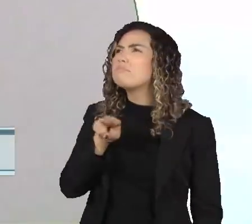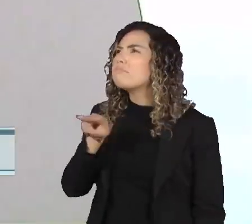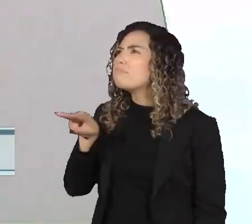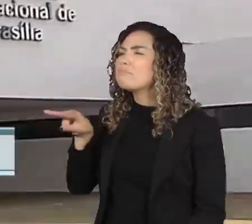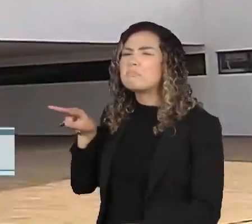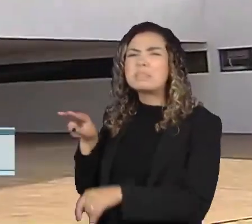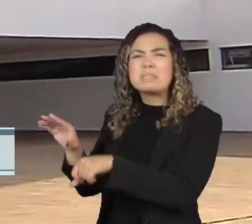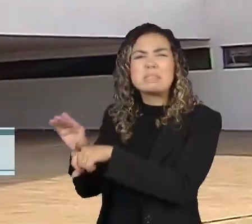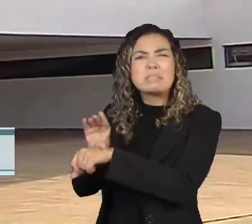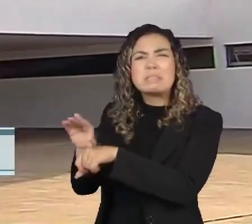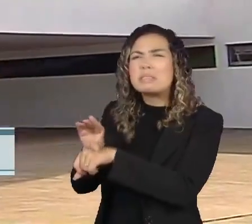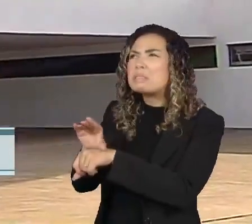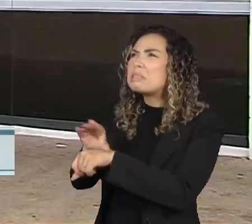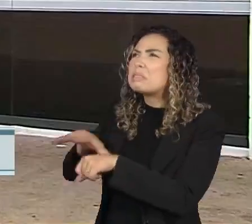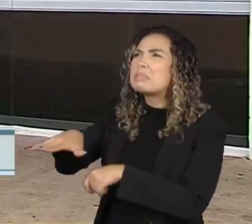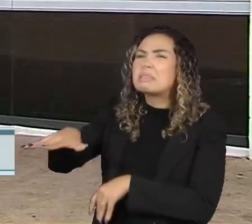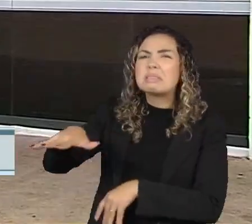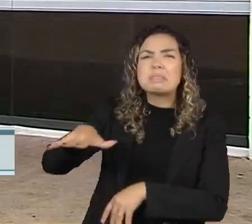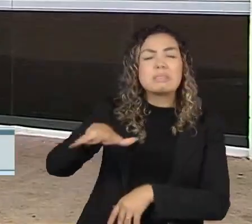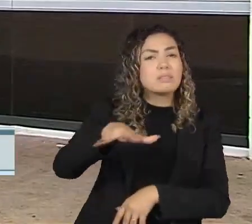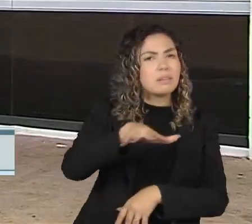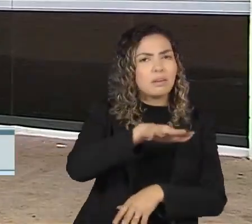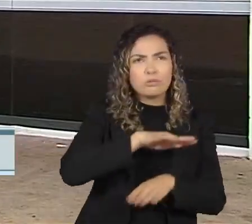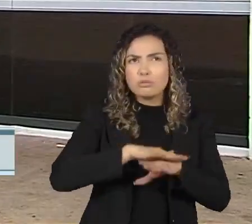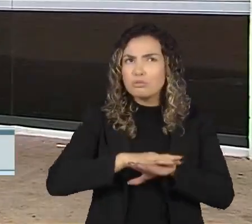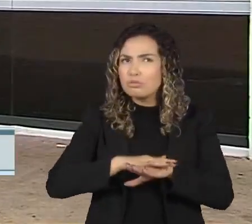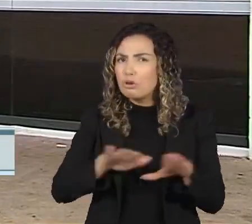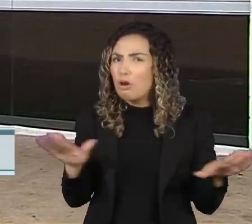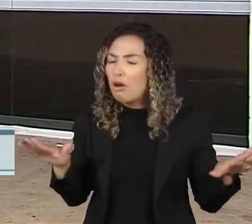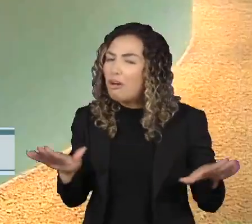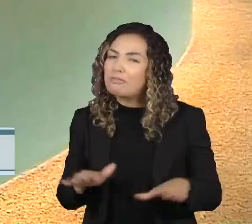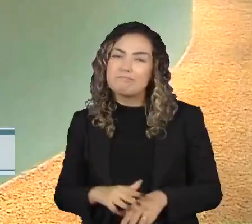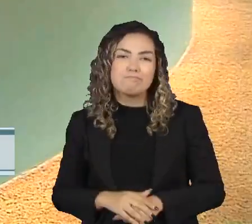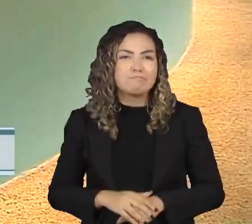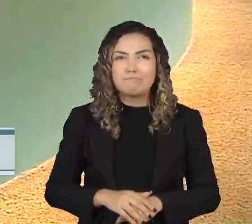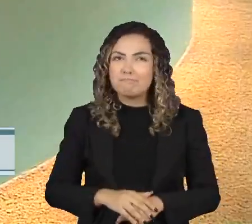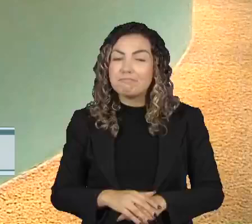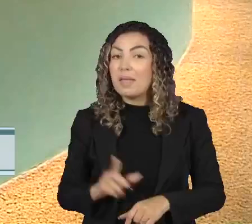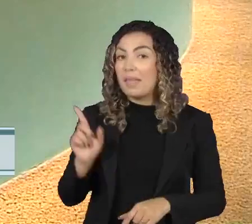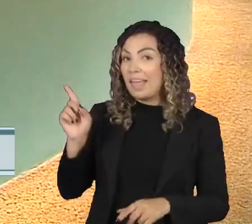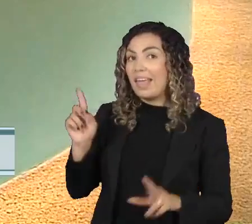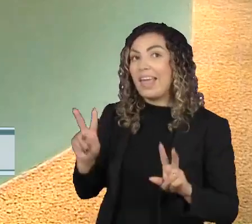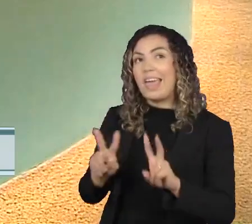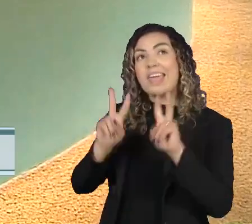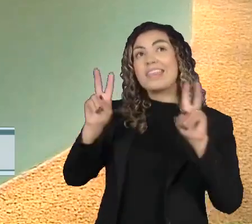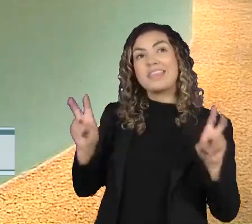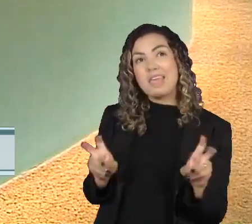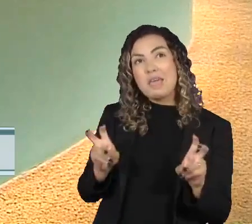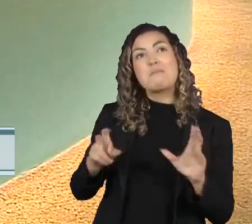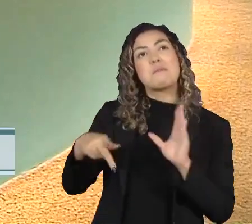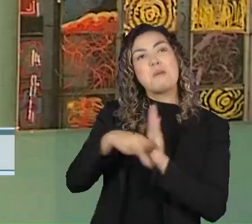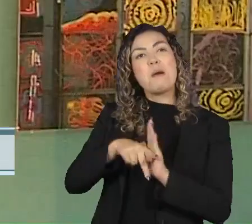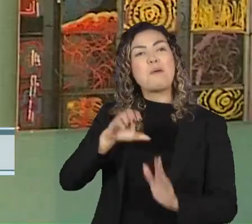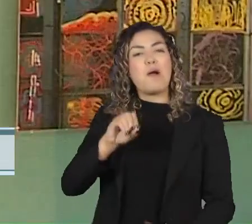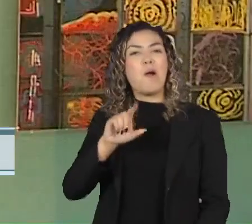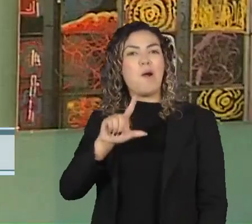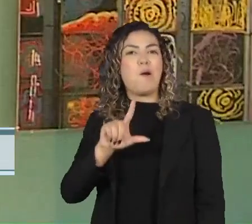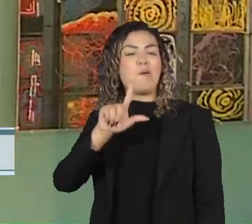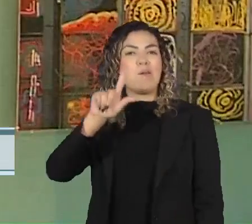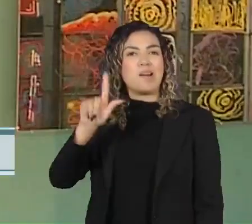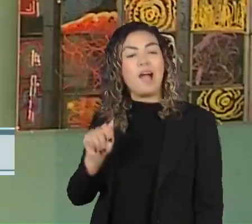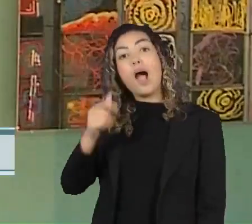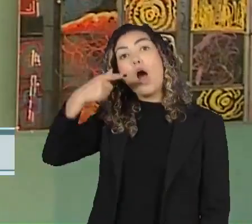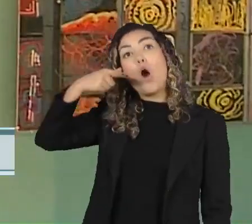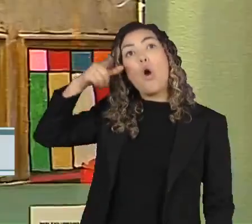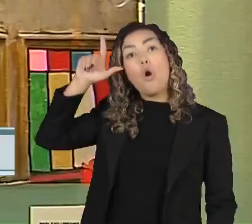As cores da maior mancha urbana da América Latina são o tema da exposição Policromia da Cidade, que abriu